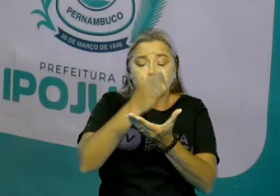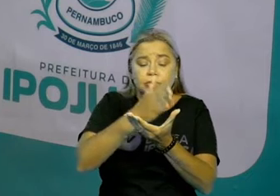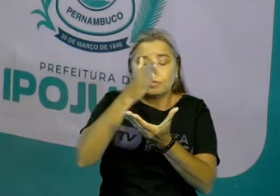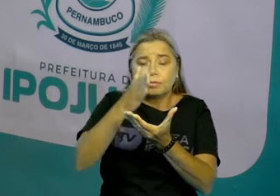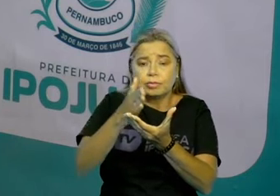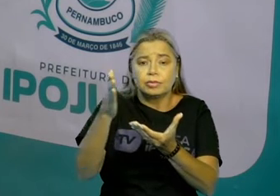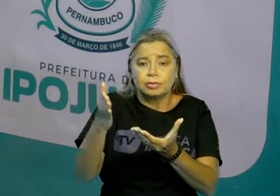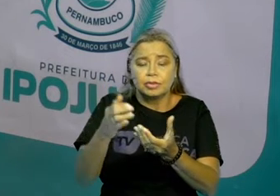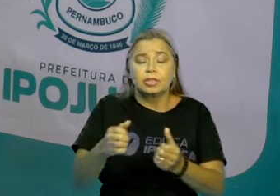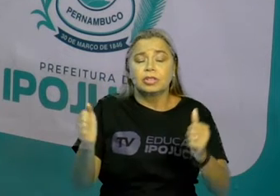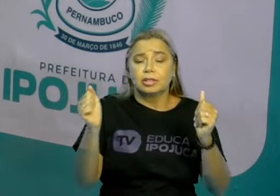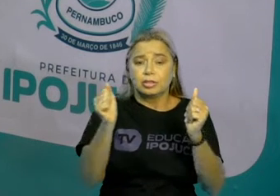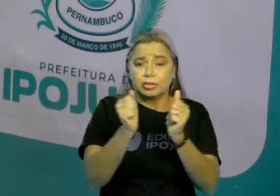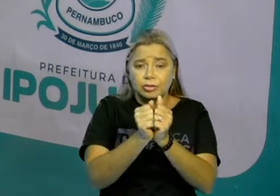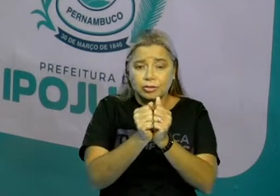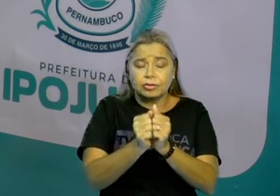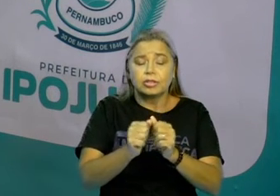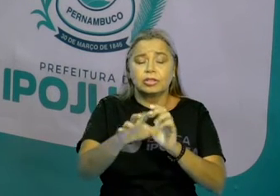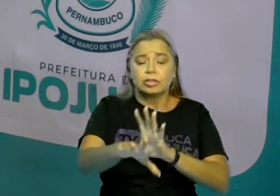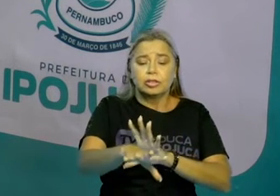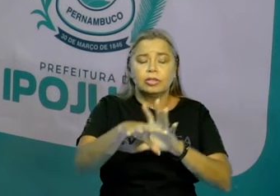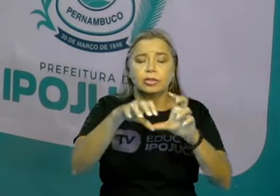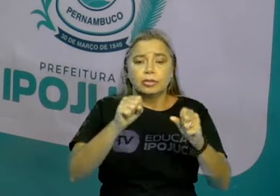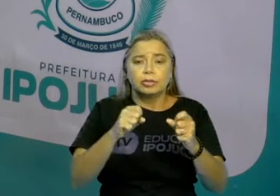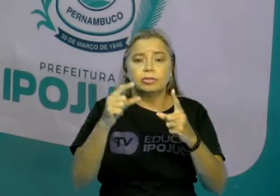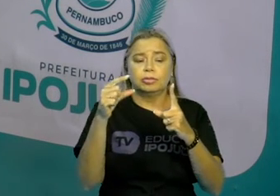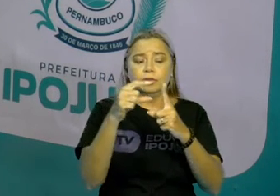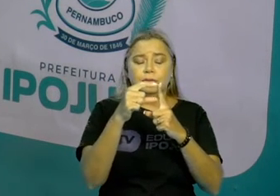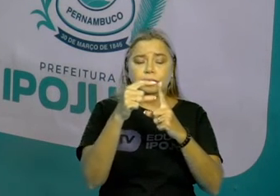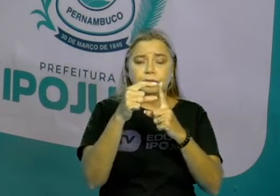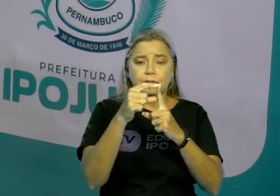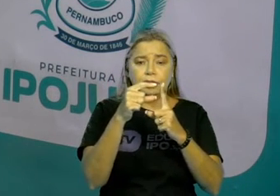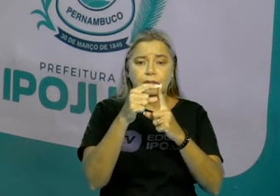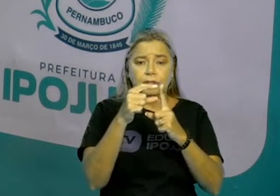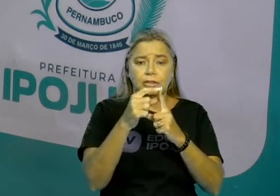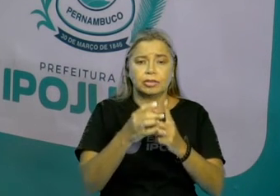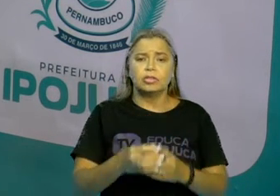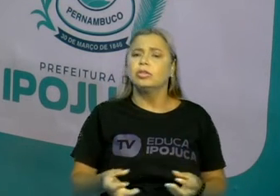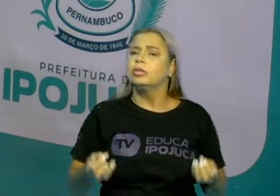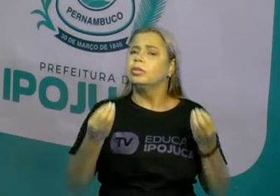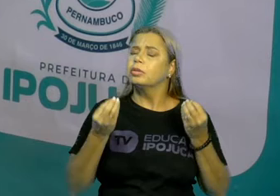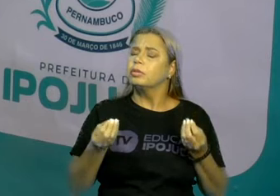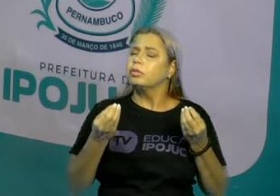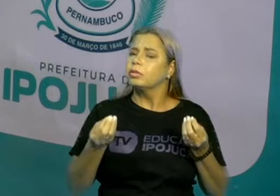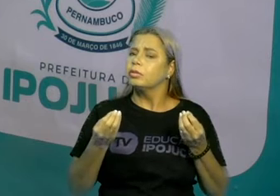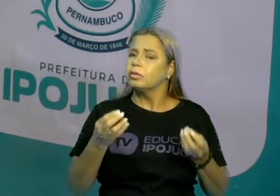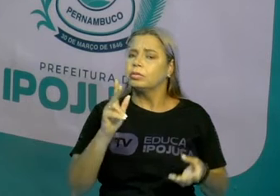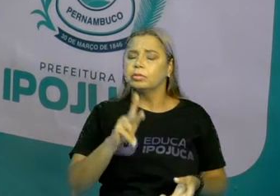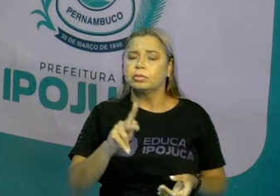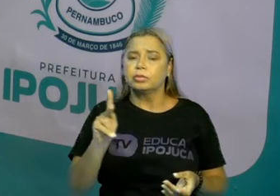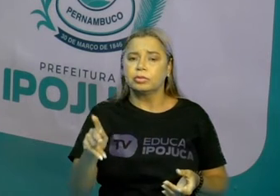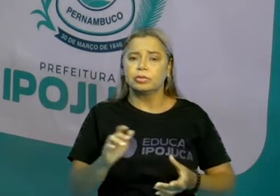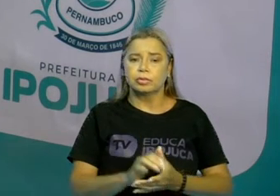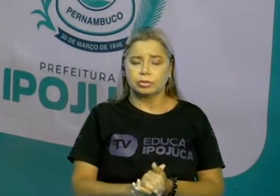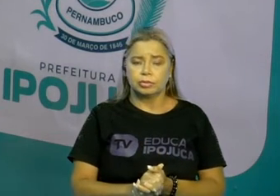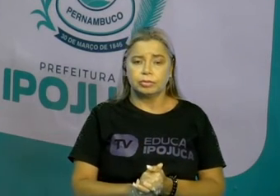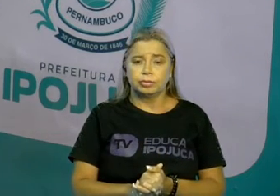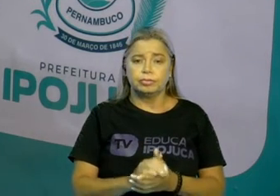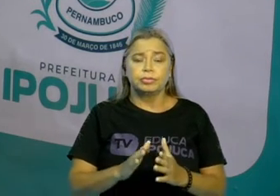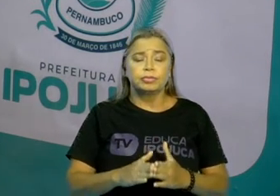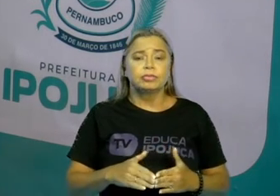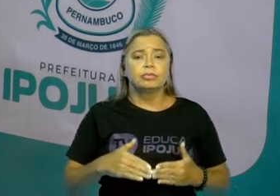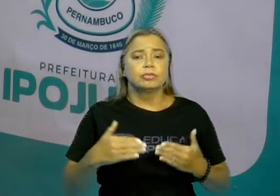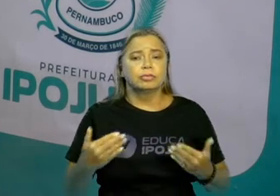as palavras. Mas como é que vai se dar isso, professor? Bem, a gente tem que